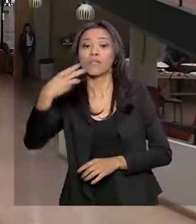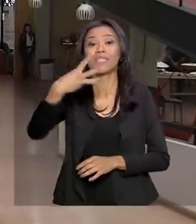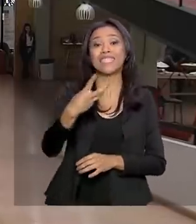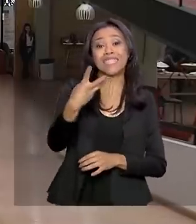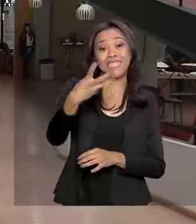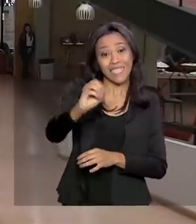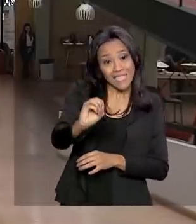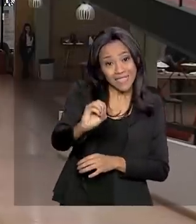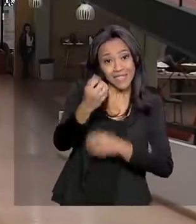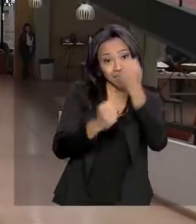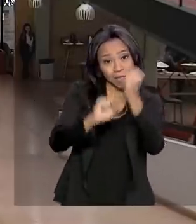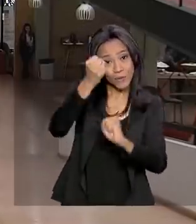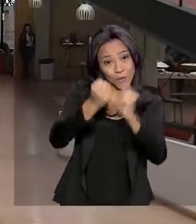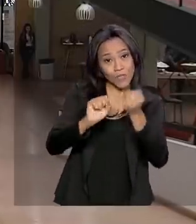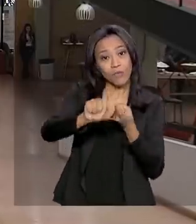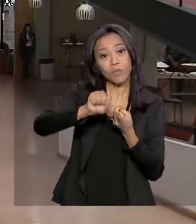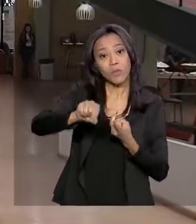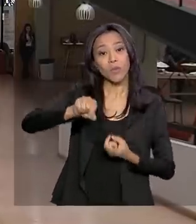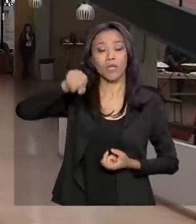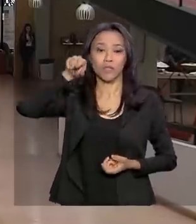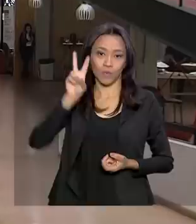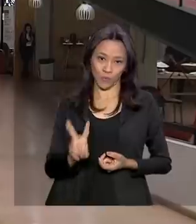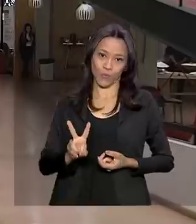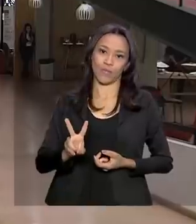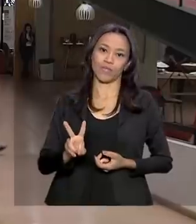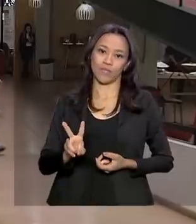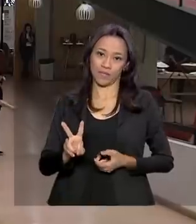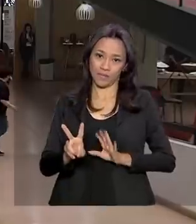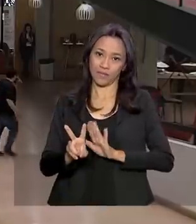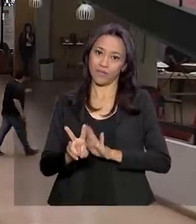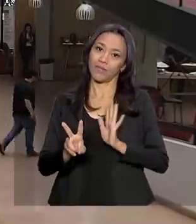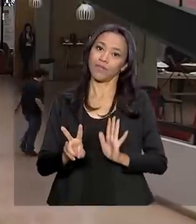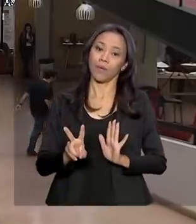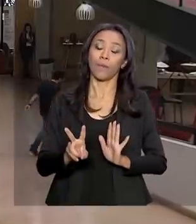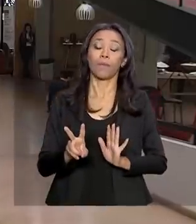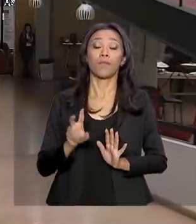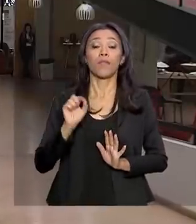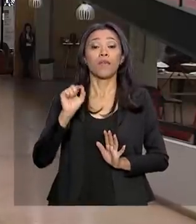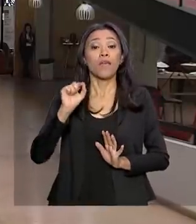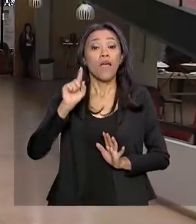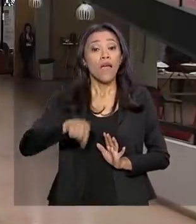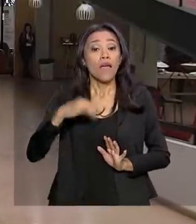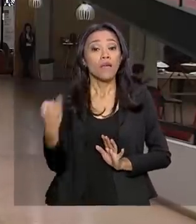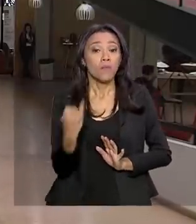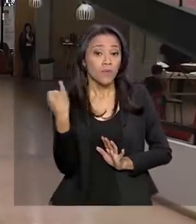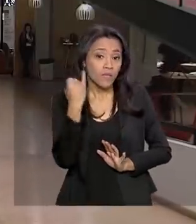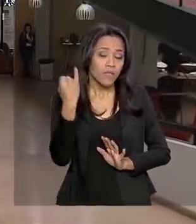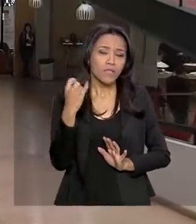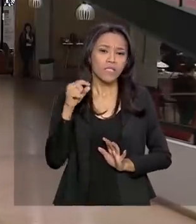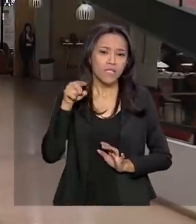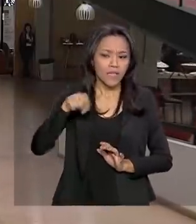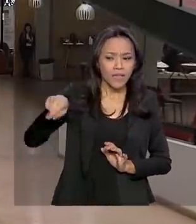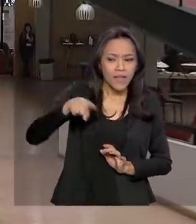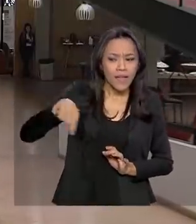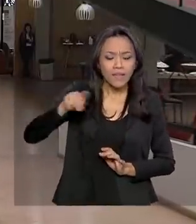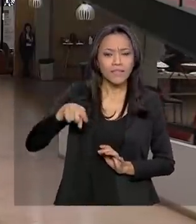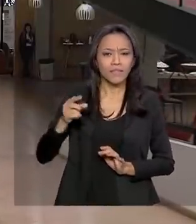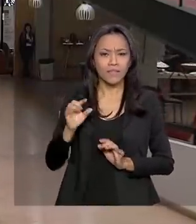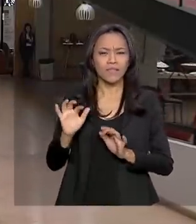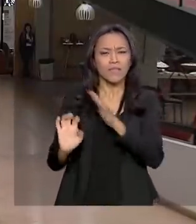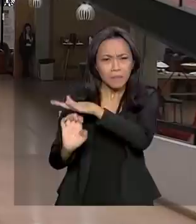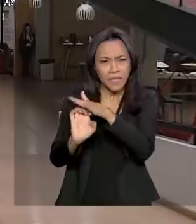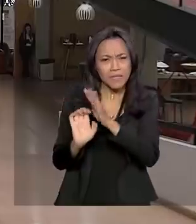selecionar duas startups, por isso metade delas vai ficar no meio do caminho. E é importante, portanto, que essas startups causem